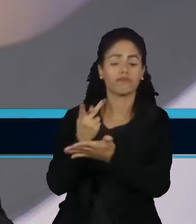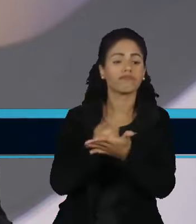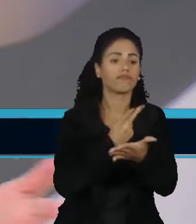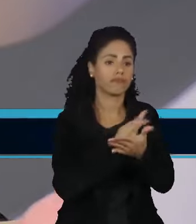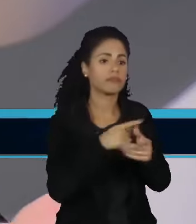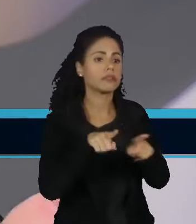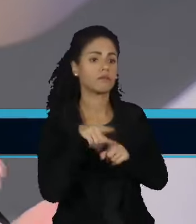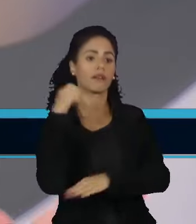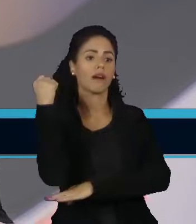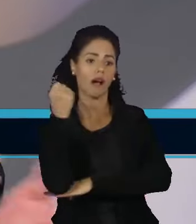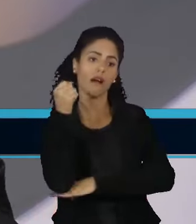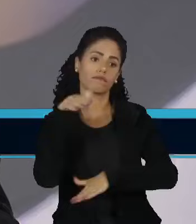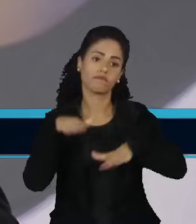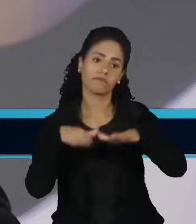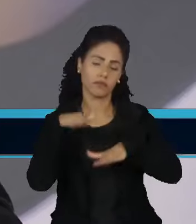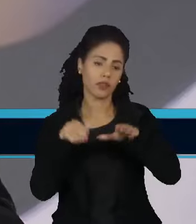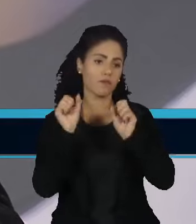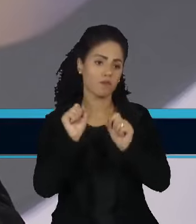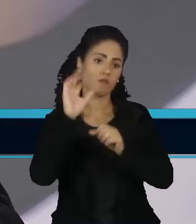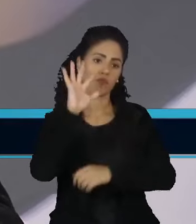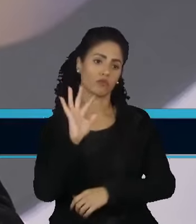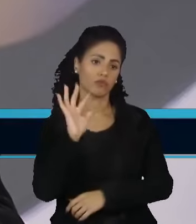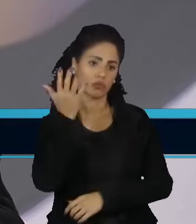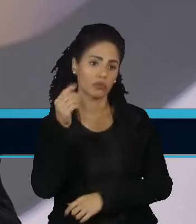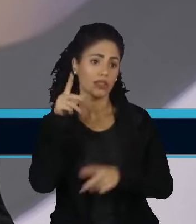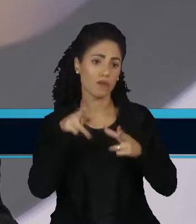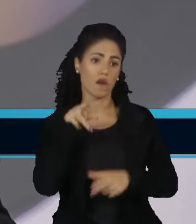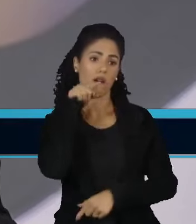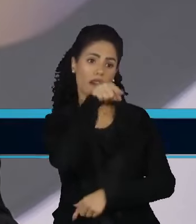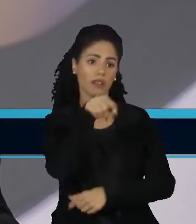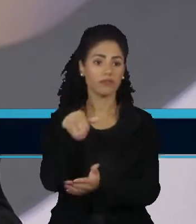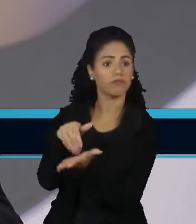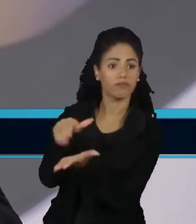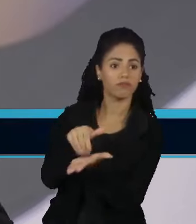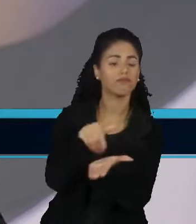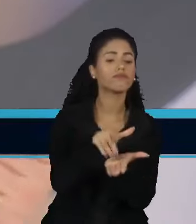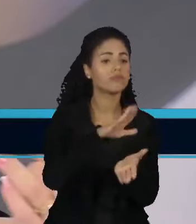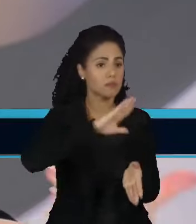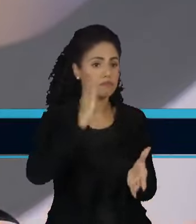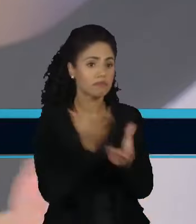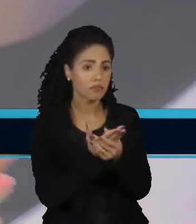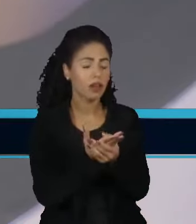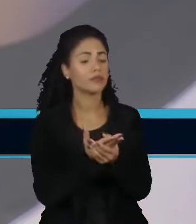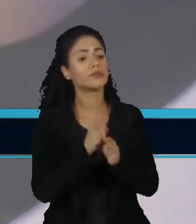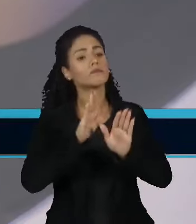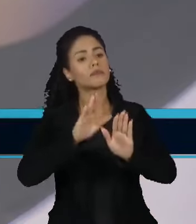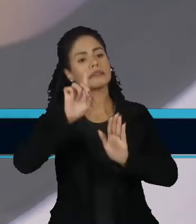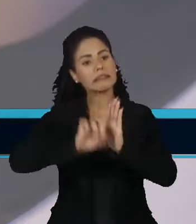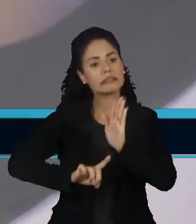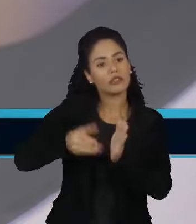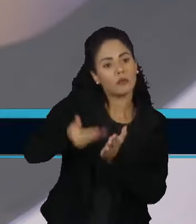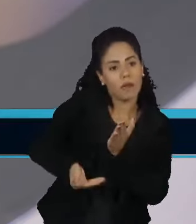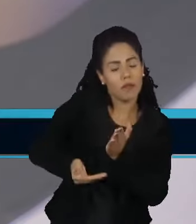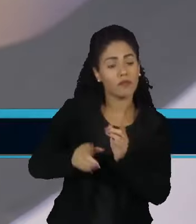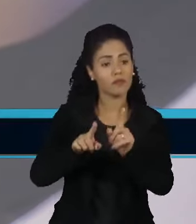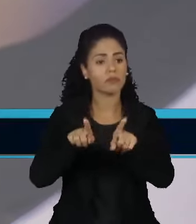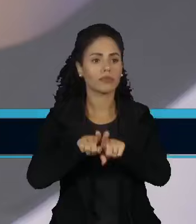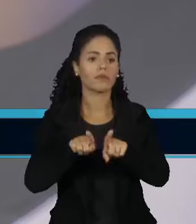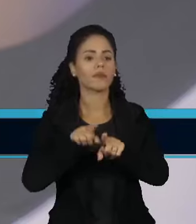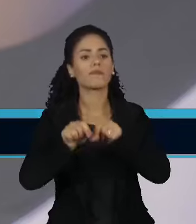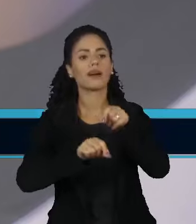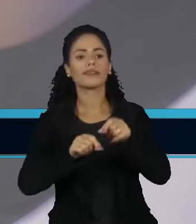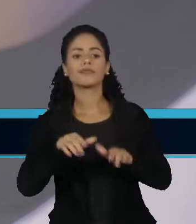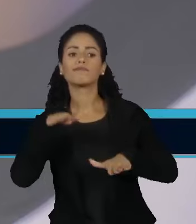sendo mais graves, então podem gerar casos como esses de demissão por justa causa. Mas também o comportamento, a questão